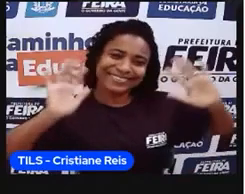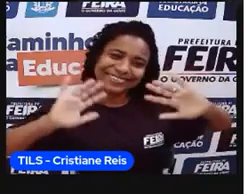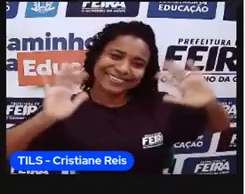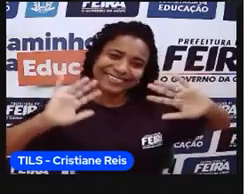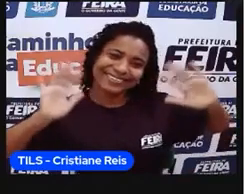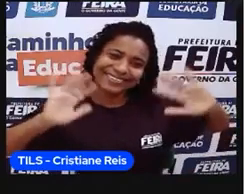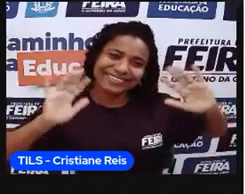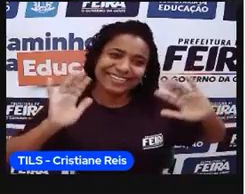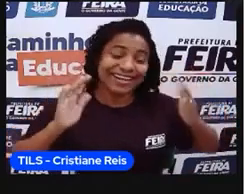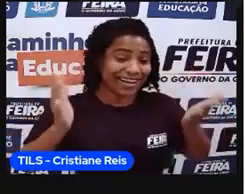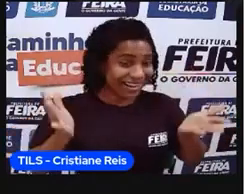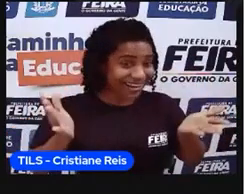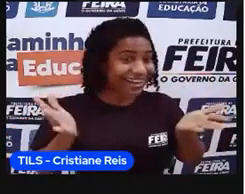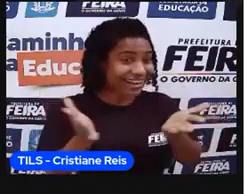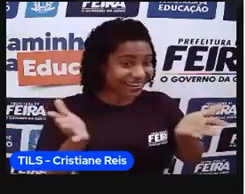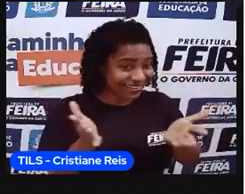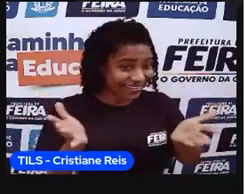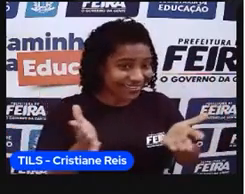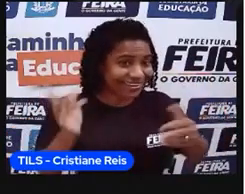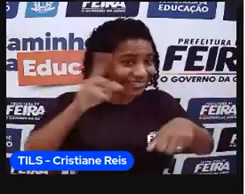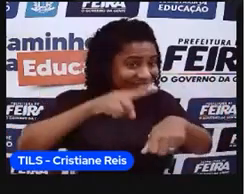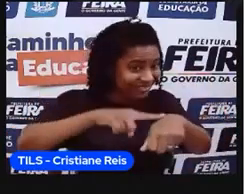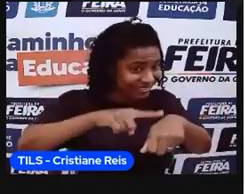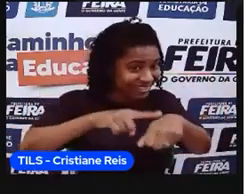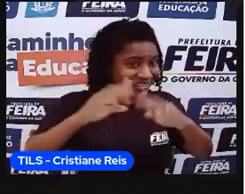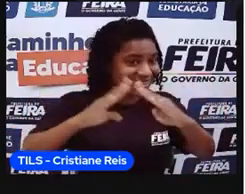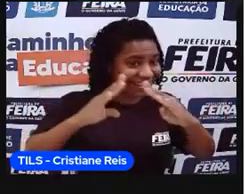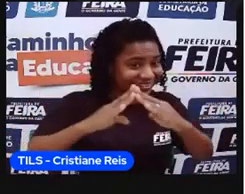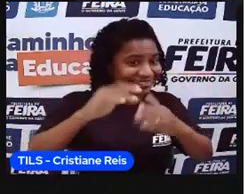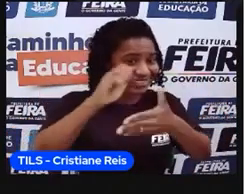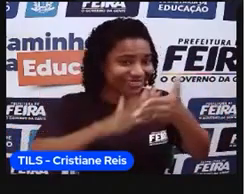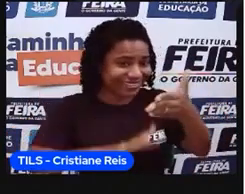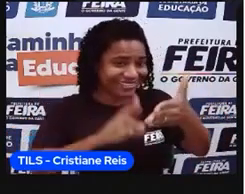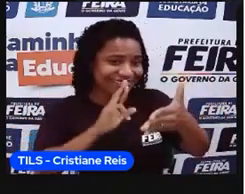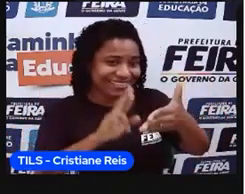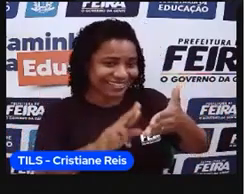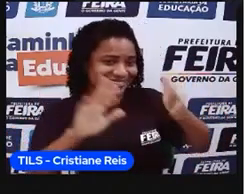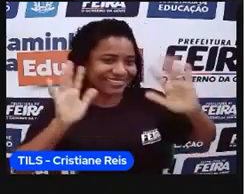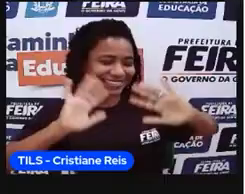hora agora de você responder suas atividades em casa, e até a próxima aula.